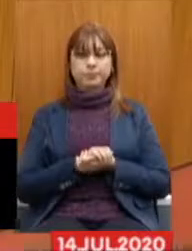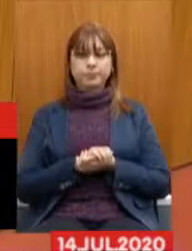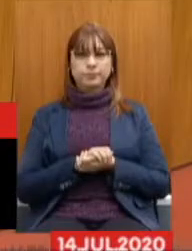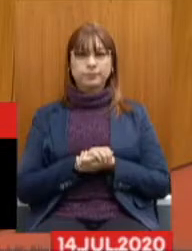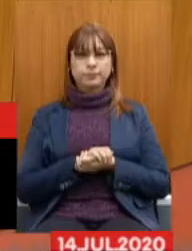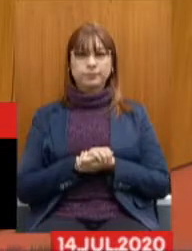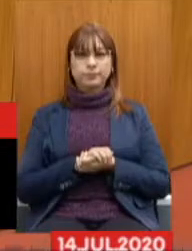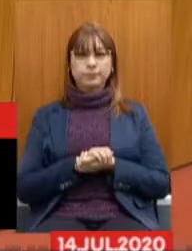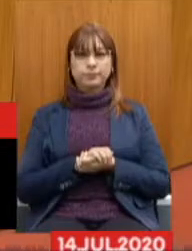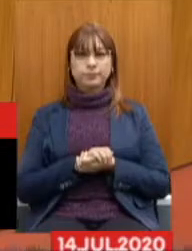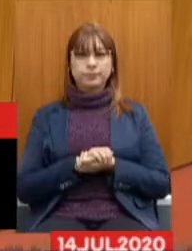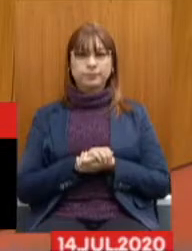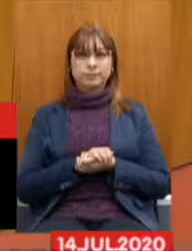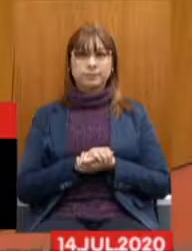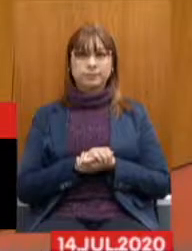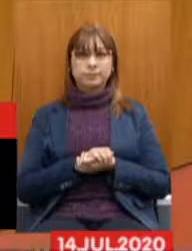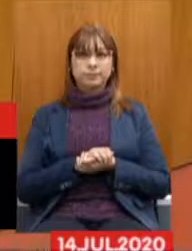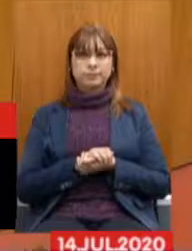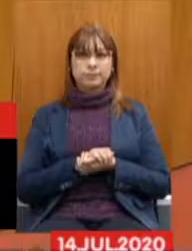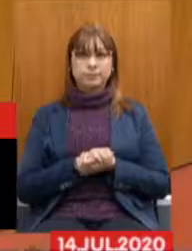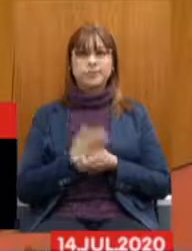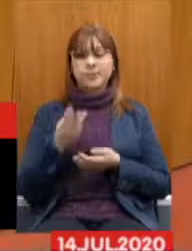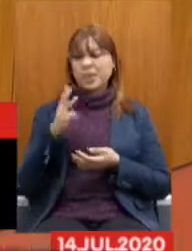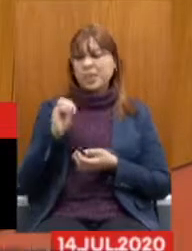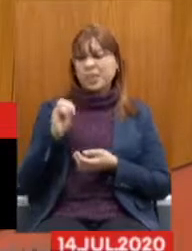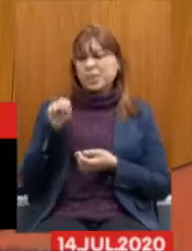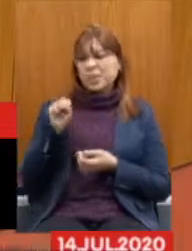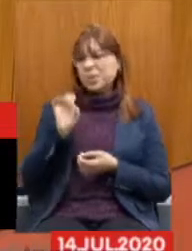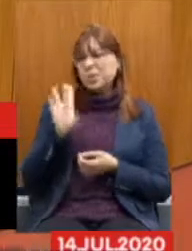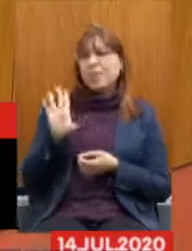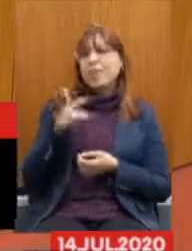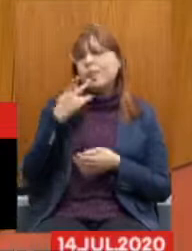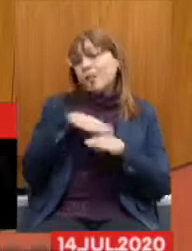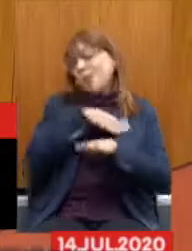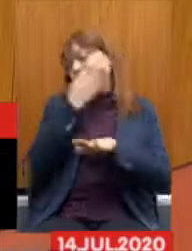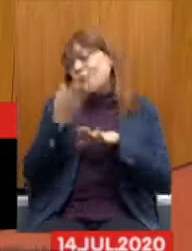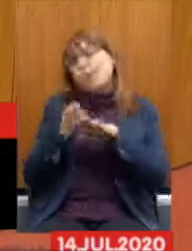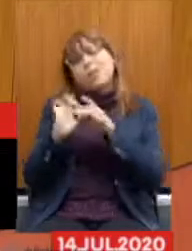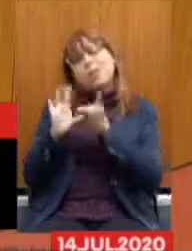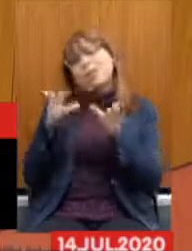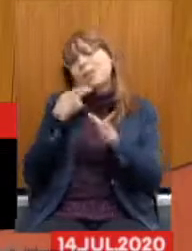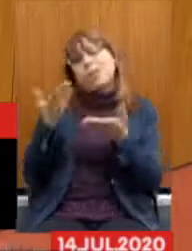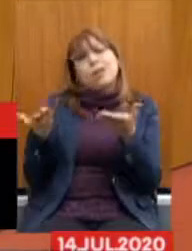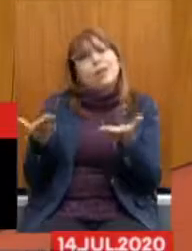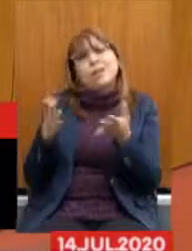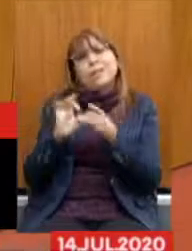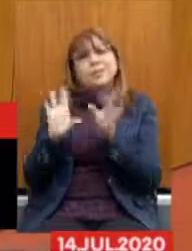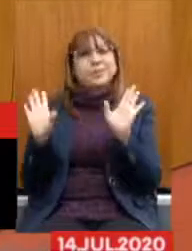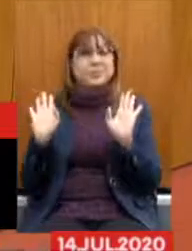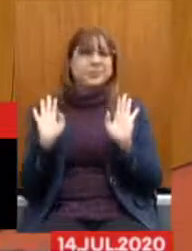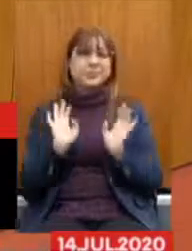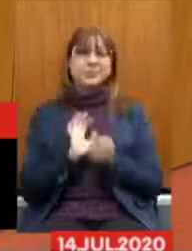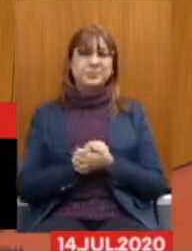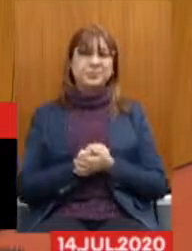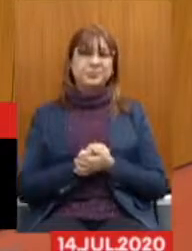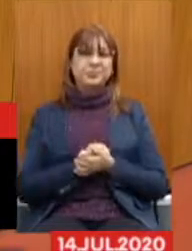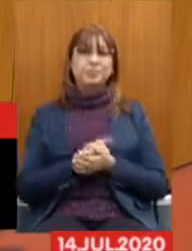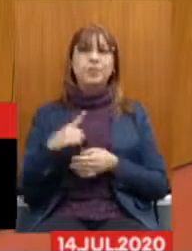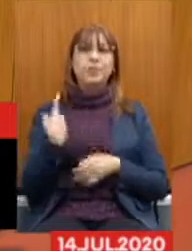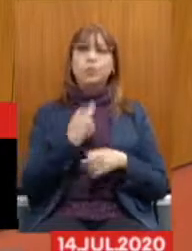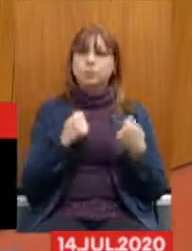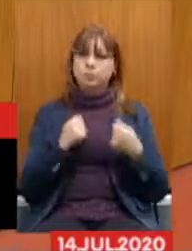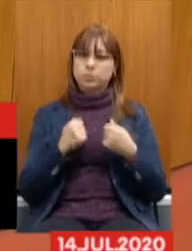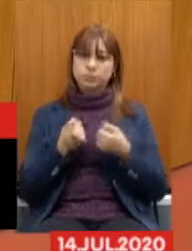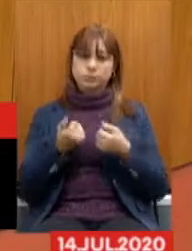Sem problema. Você pode comigo, você pode falar até de tarde também. Não tem problema. Acho que tem que fazer